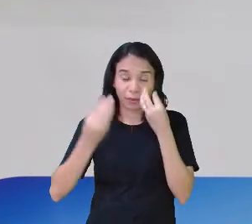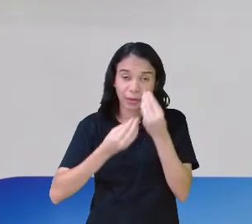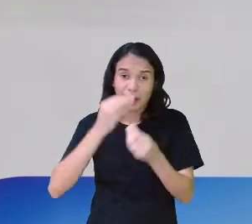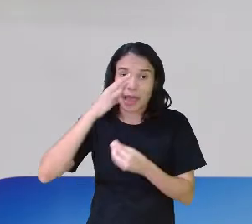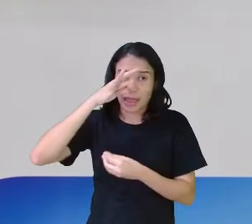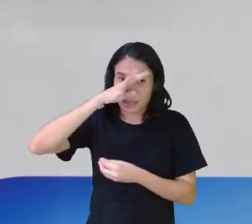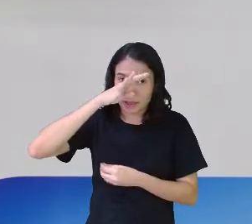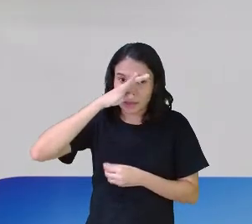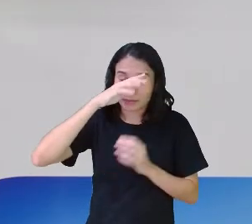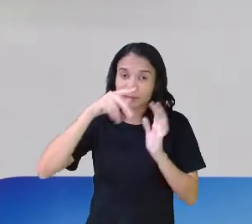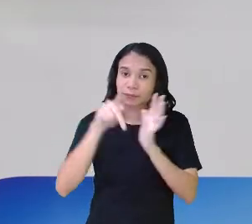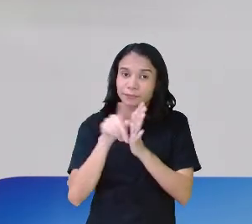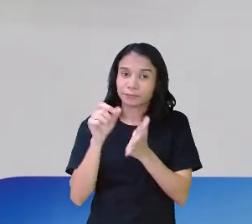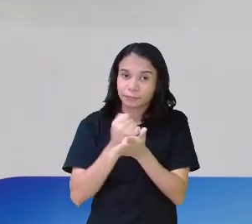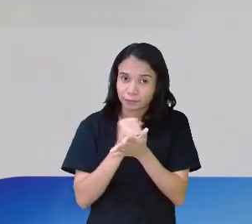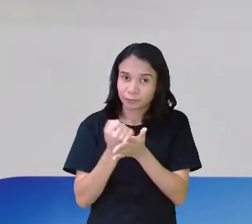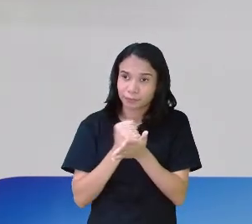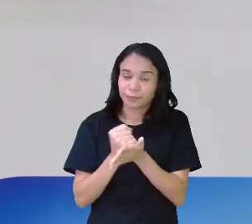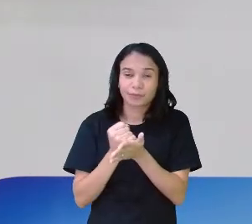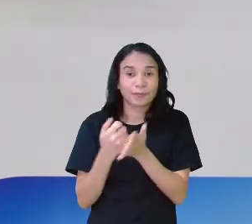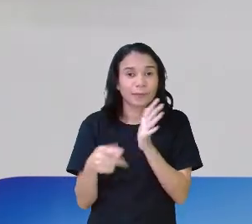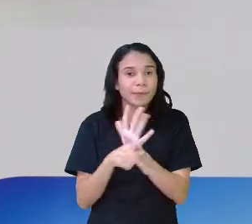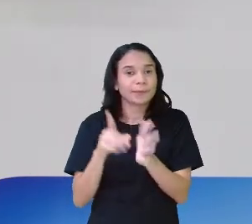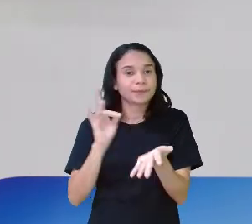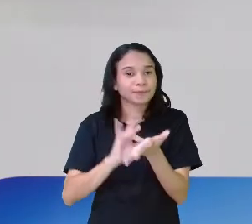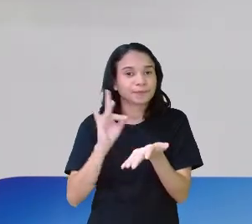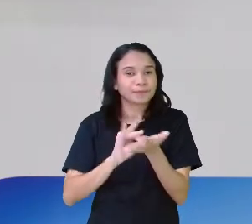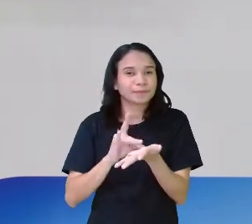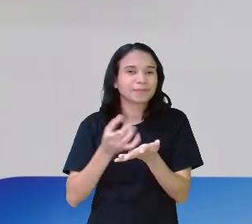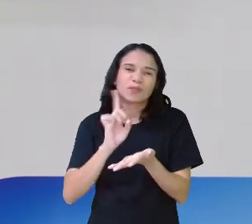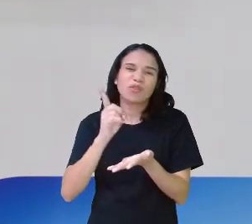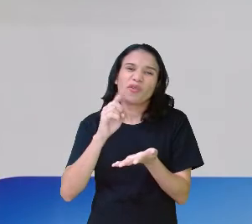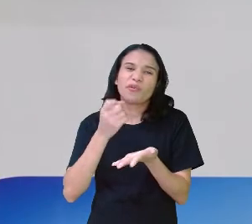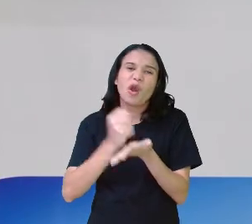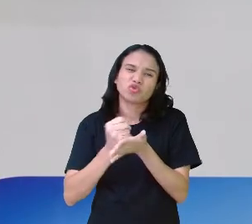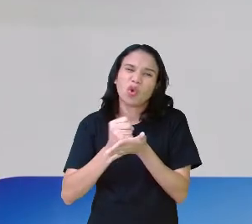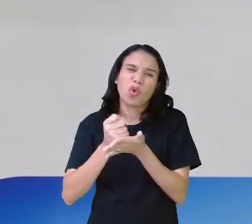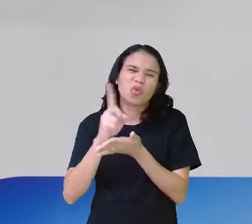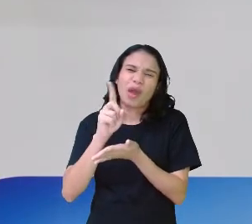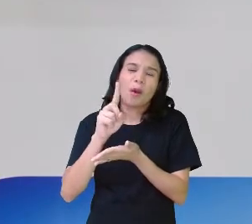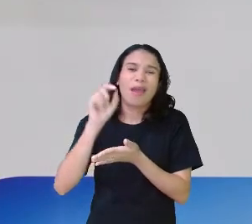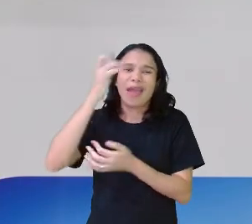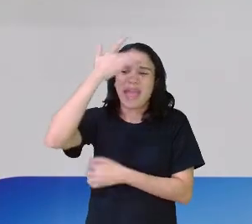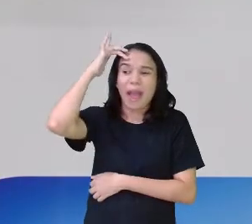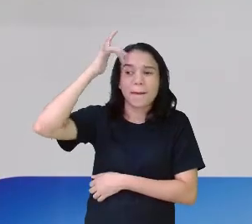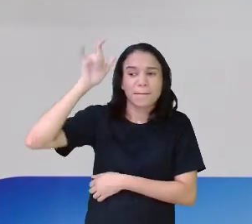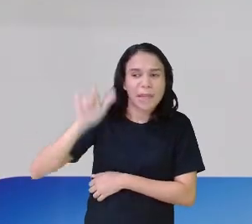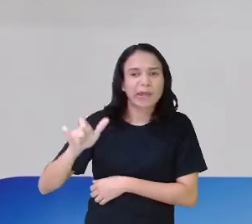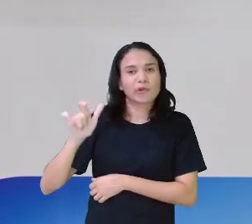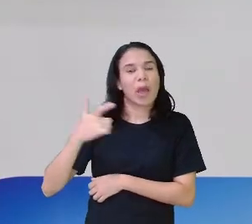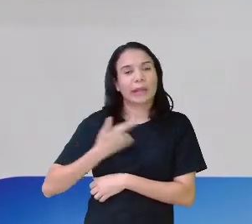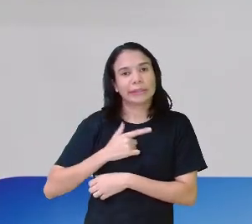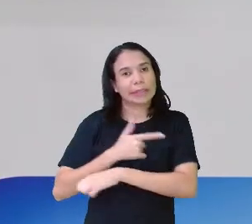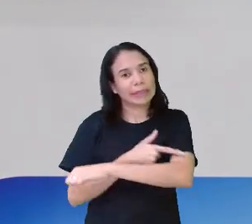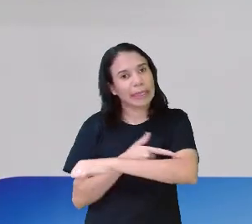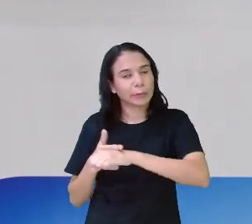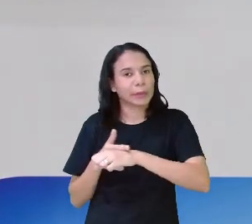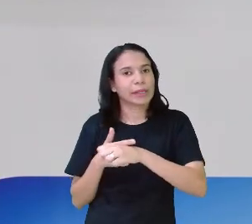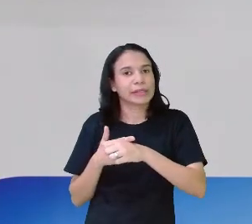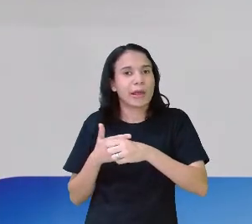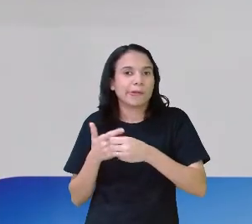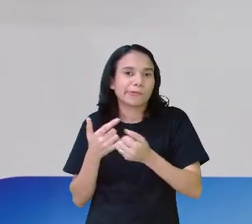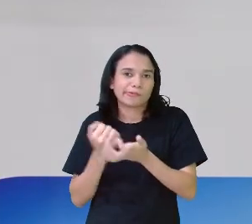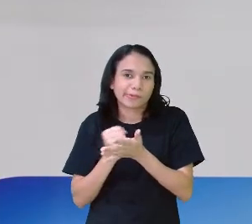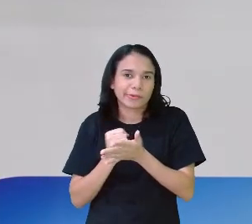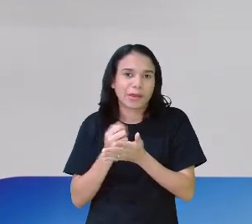crítica aí ao jogo. Eu acho que na realidade ele não foi nem ao jogo, né? São algumas pessoas que estão jogando ali e não mantêm a